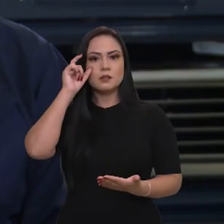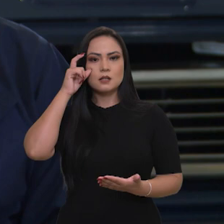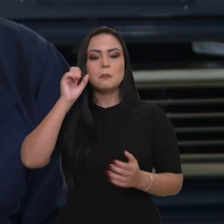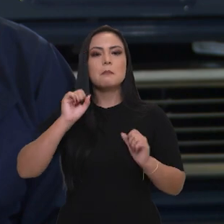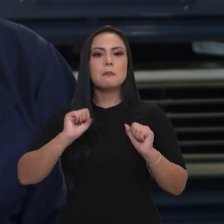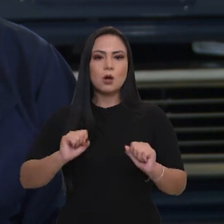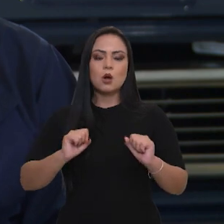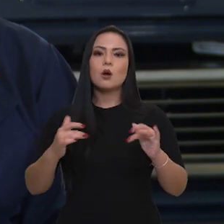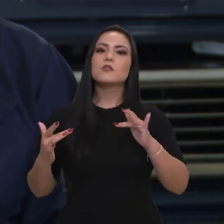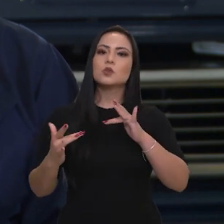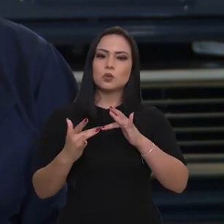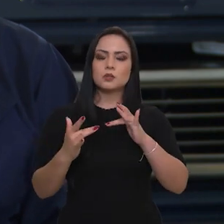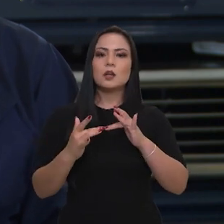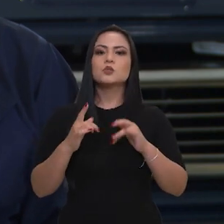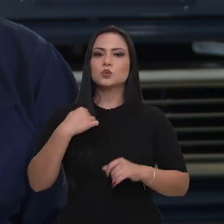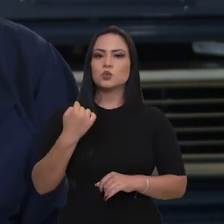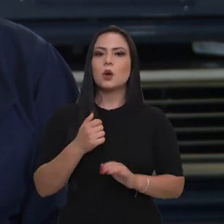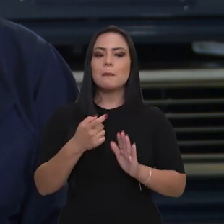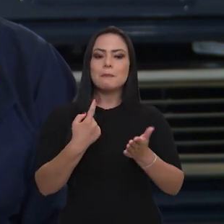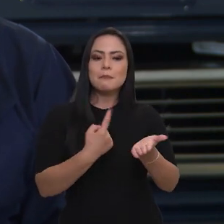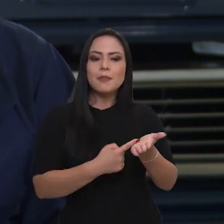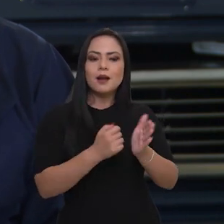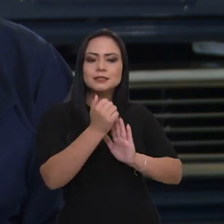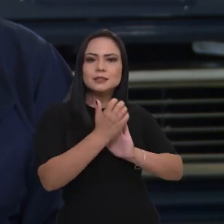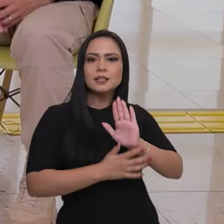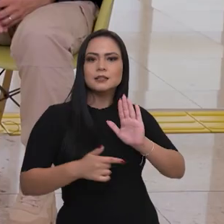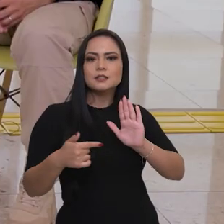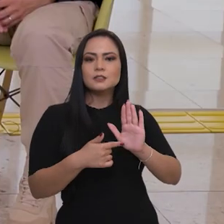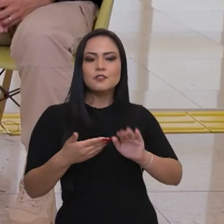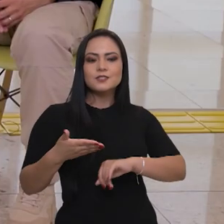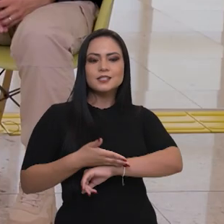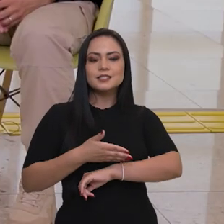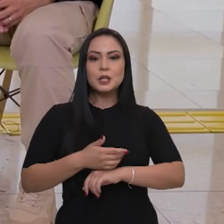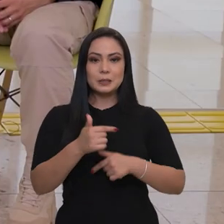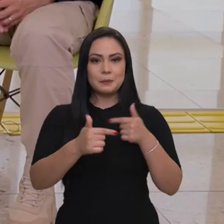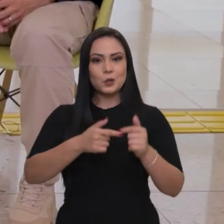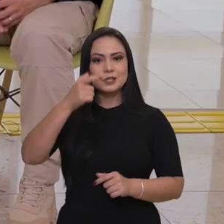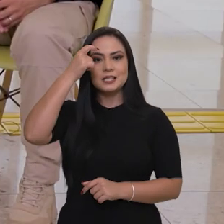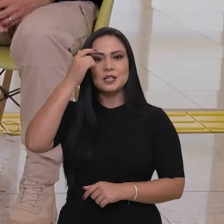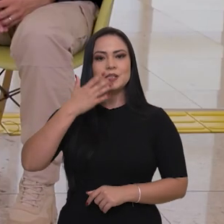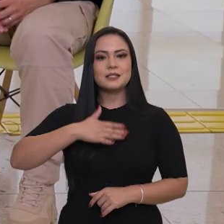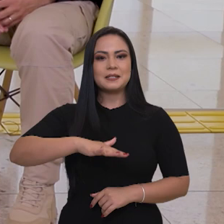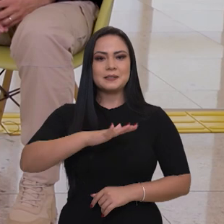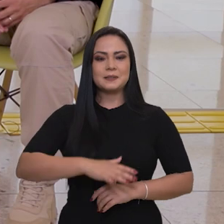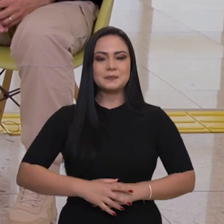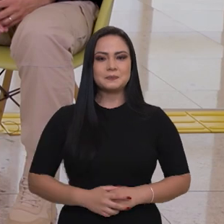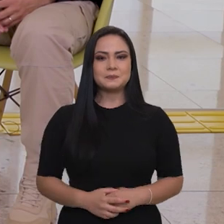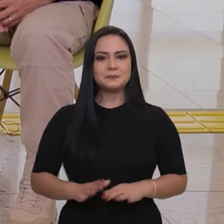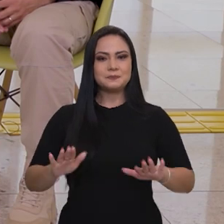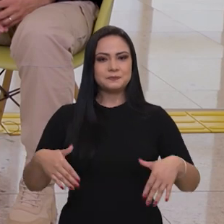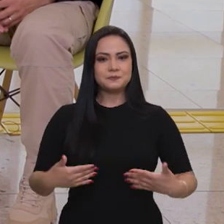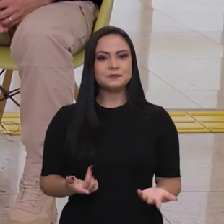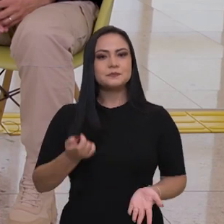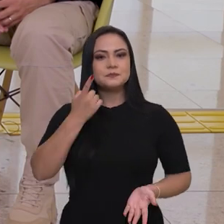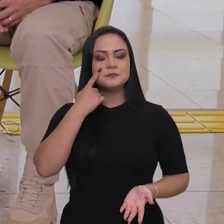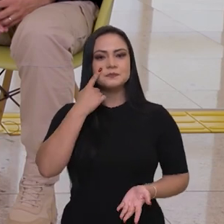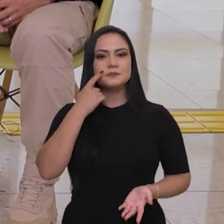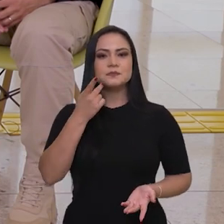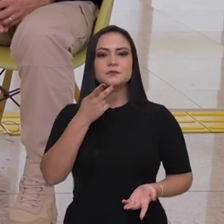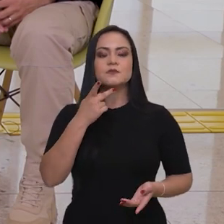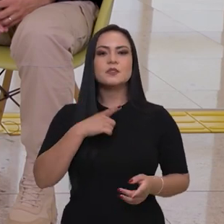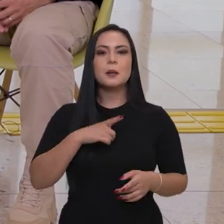agenda uma visita e fazer o trabalho de conscientização das crianças. Bom, a gente vê, fala em Polícia Rodoviária Federal,